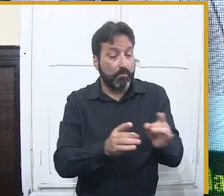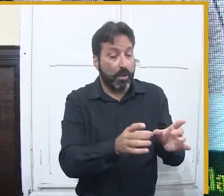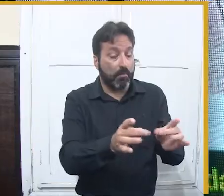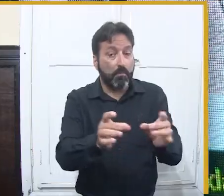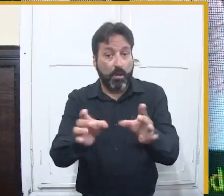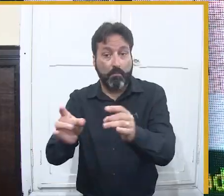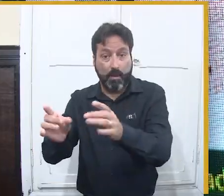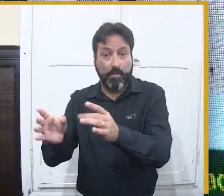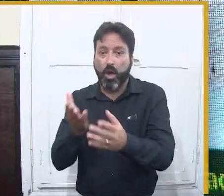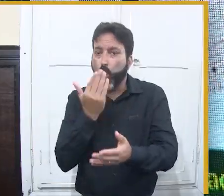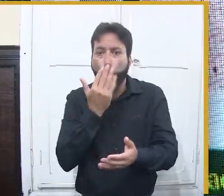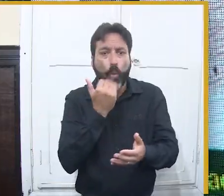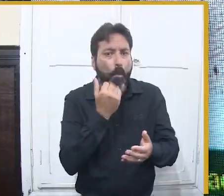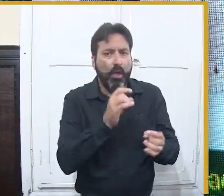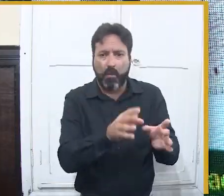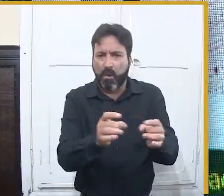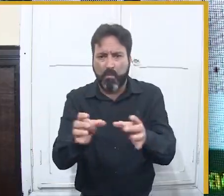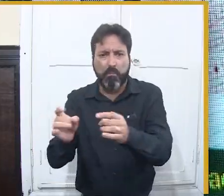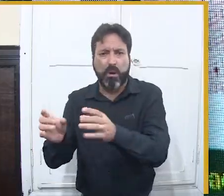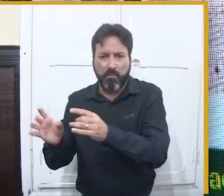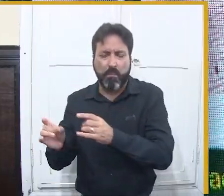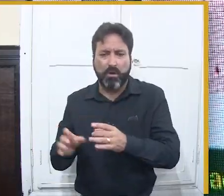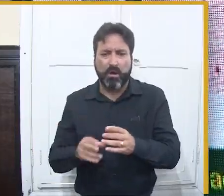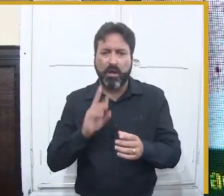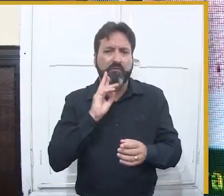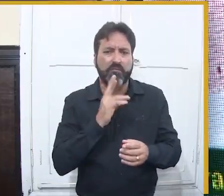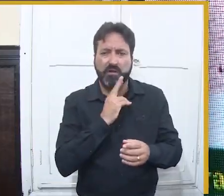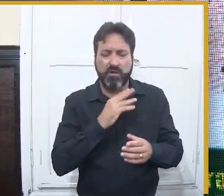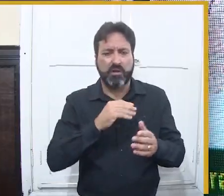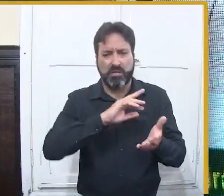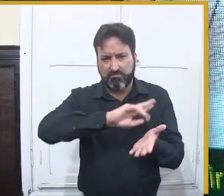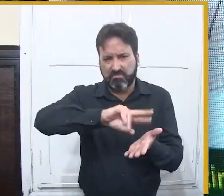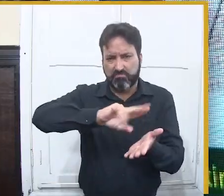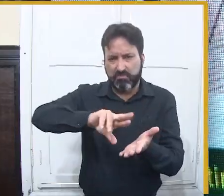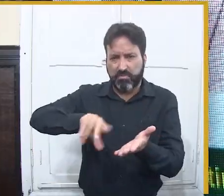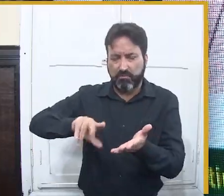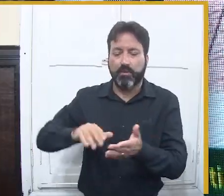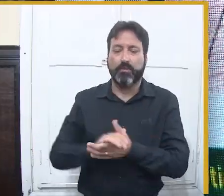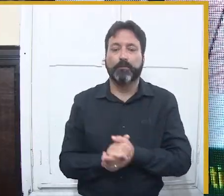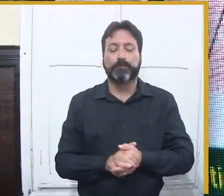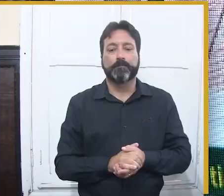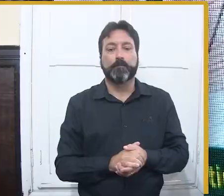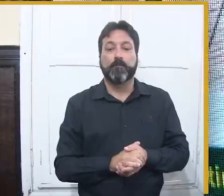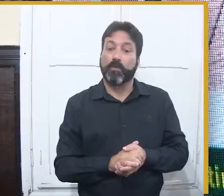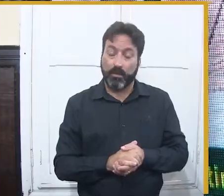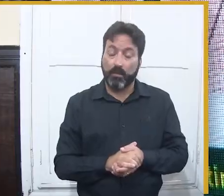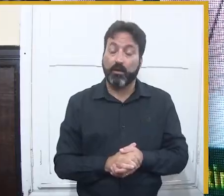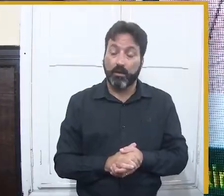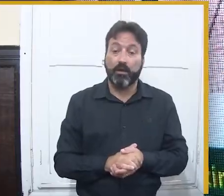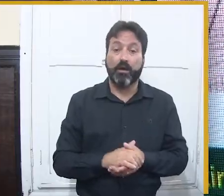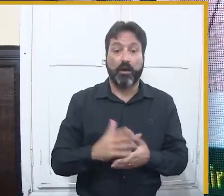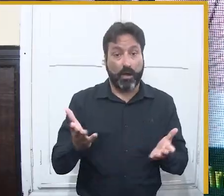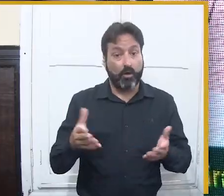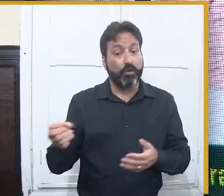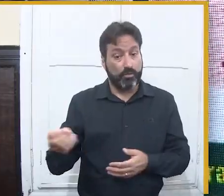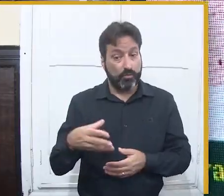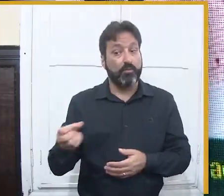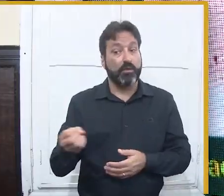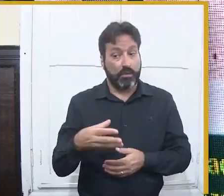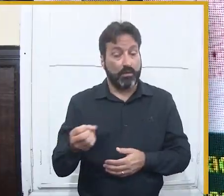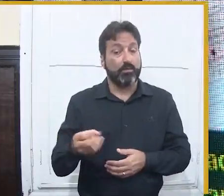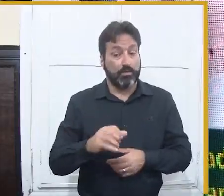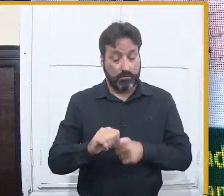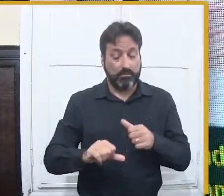formato de torre de prédio, trazendo para cá e na parte inferior do térreo dos camarotes, nós também teremos